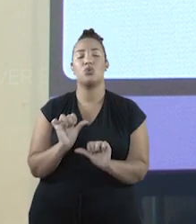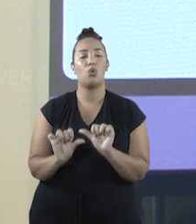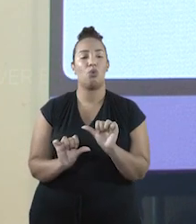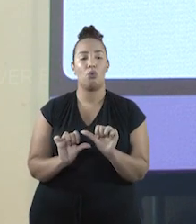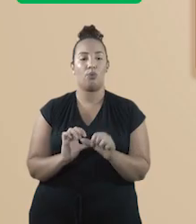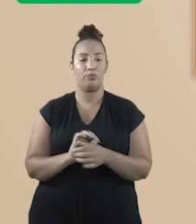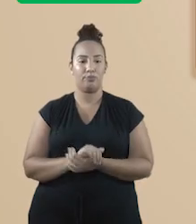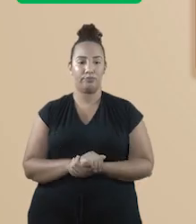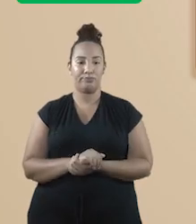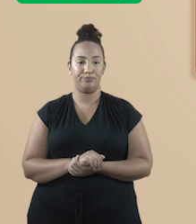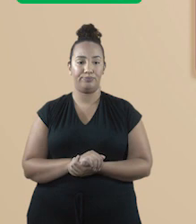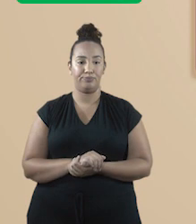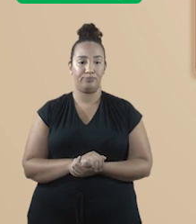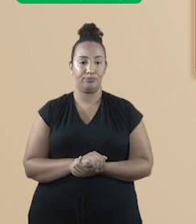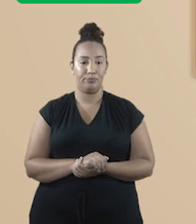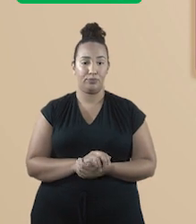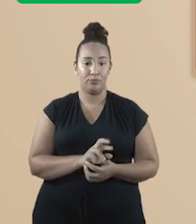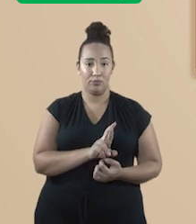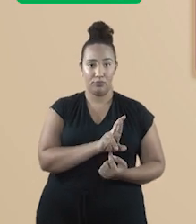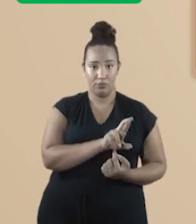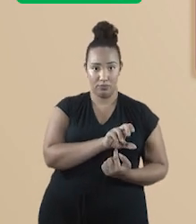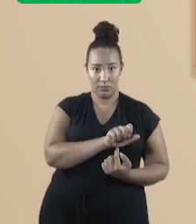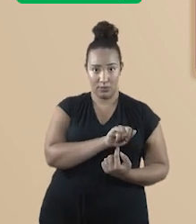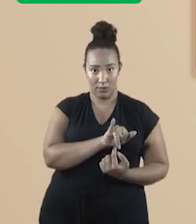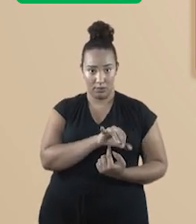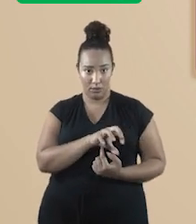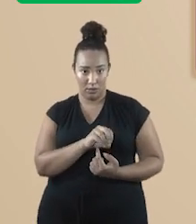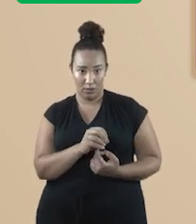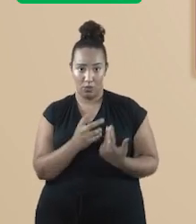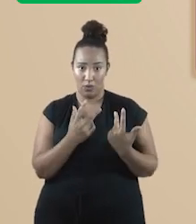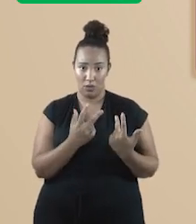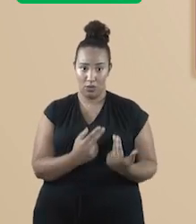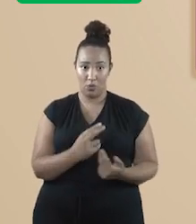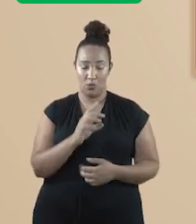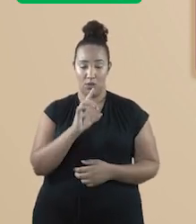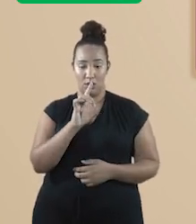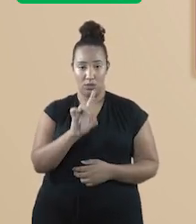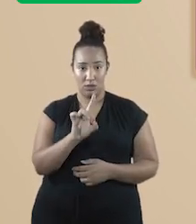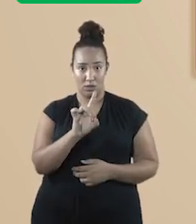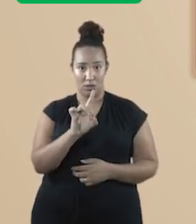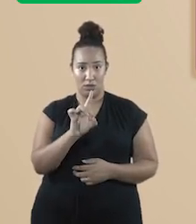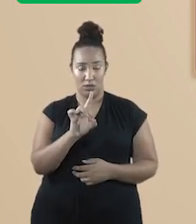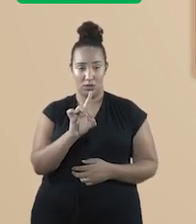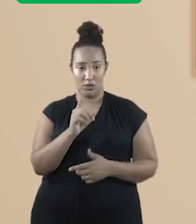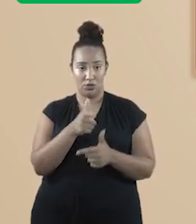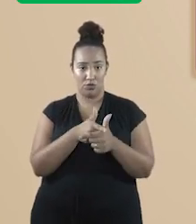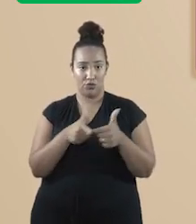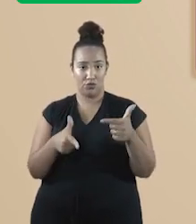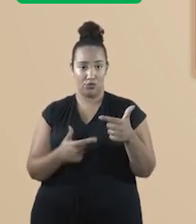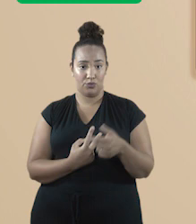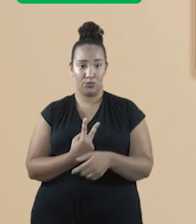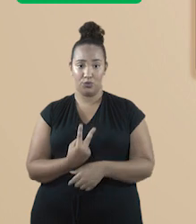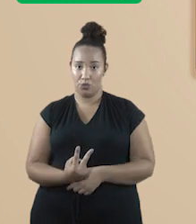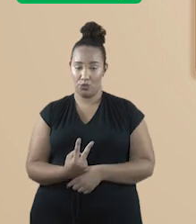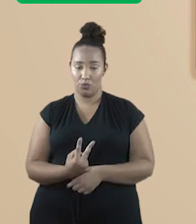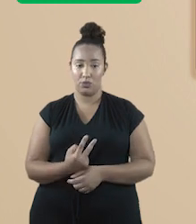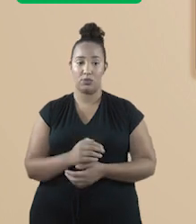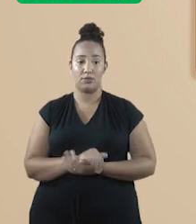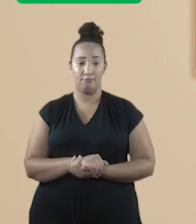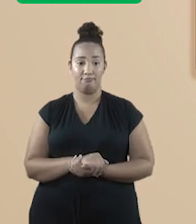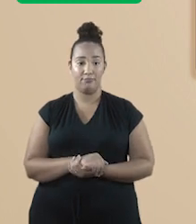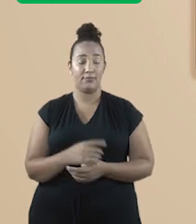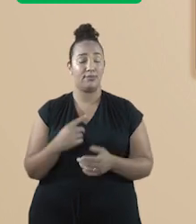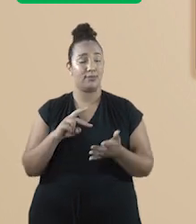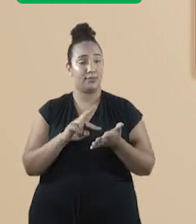assim? O raio é igual ao diâmetro dividido por 2. Ou seja, a